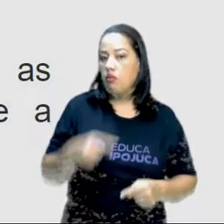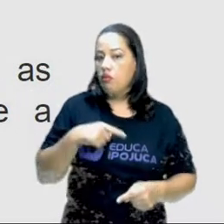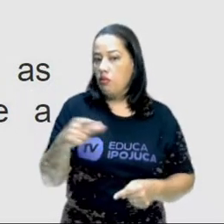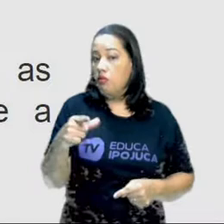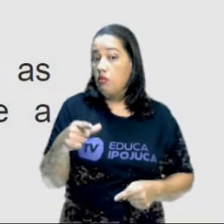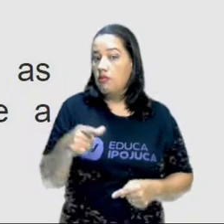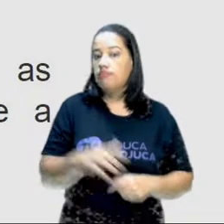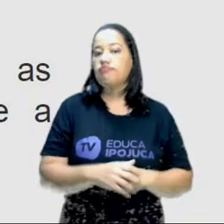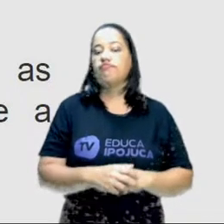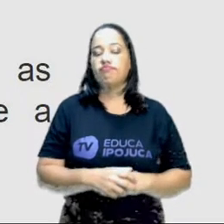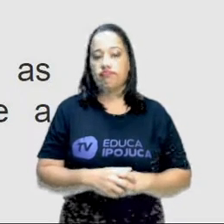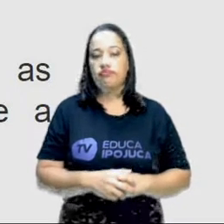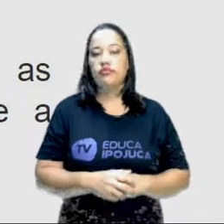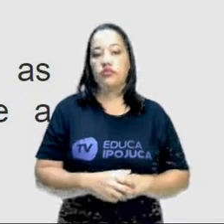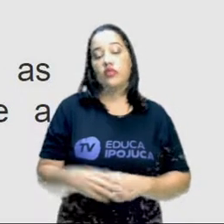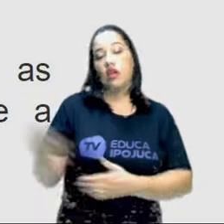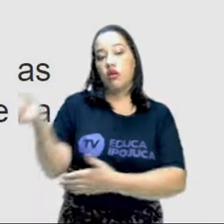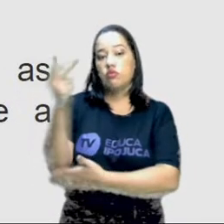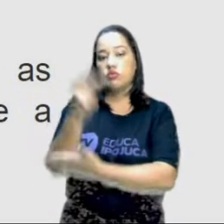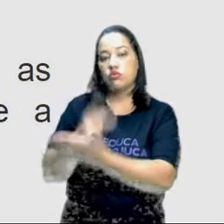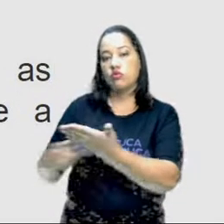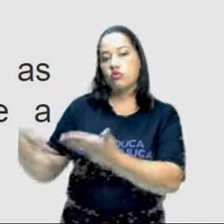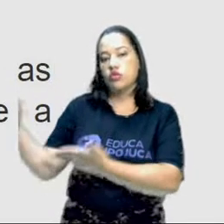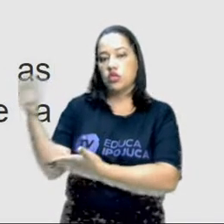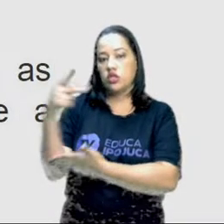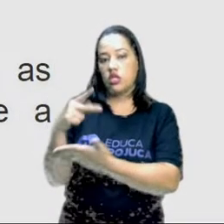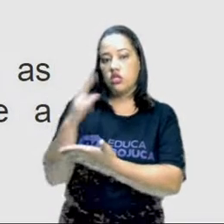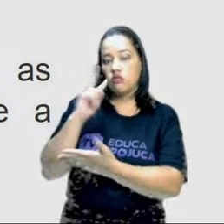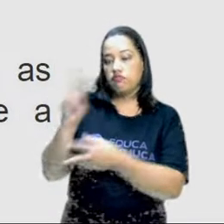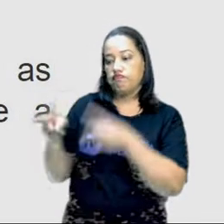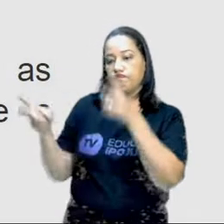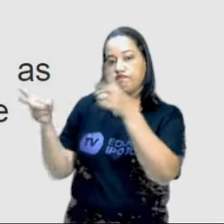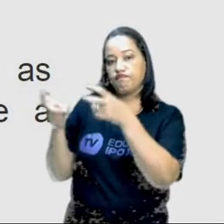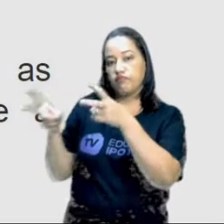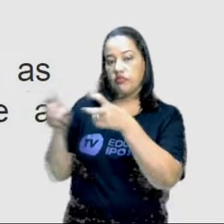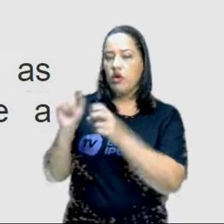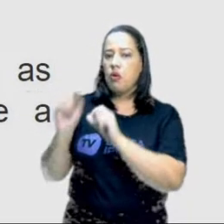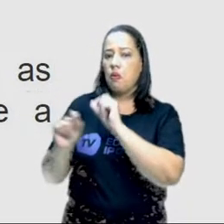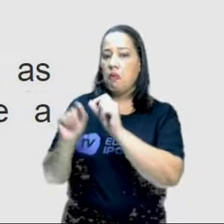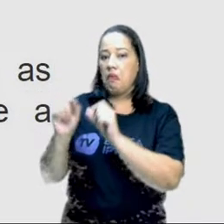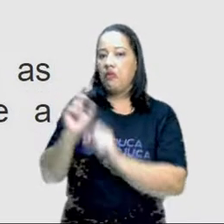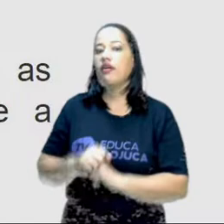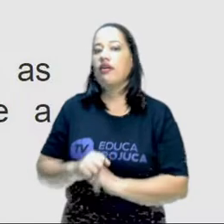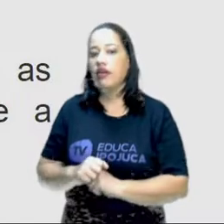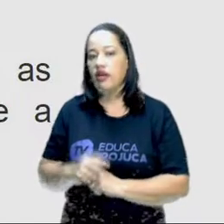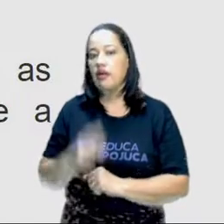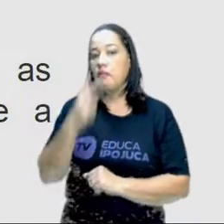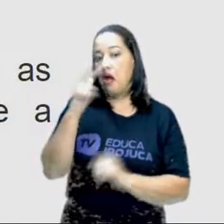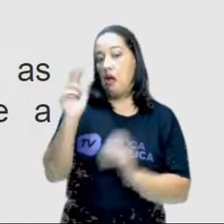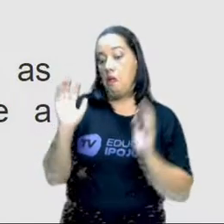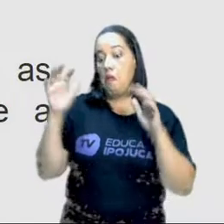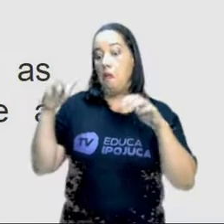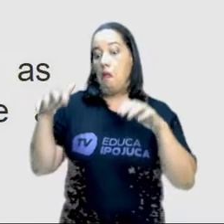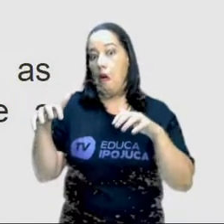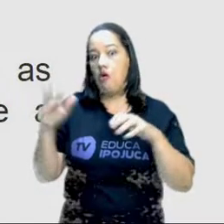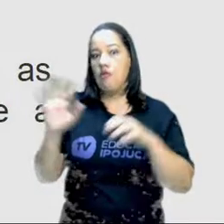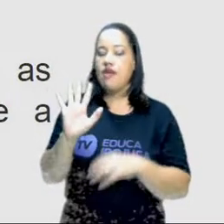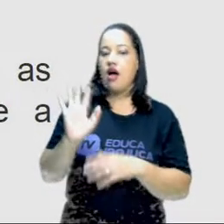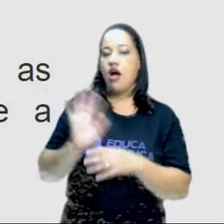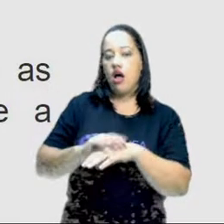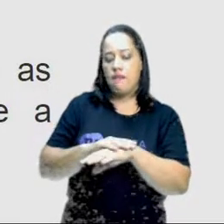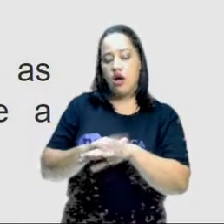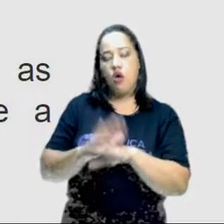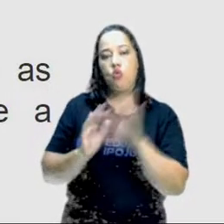O desenho, percebemos que parece com o monstro, porém é composto pela própria mão.